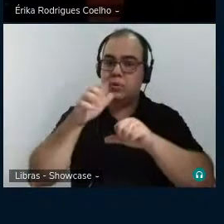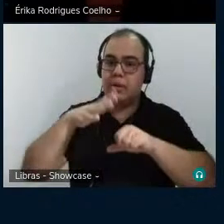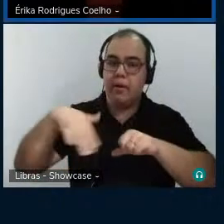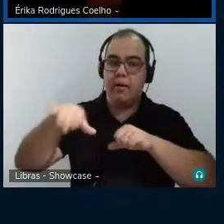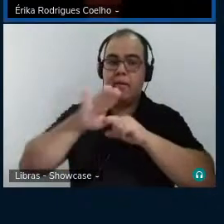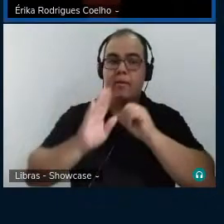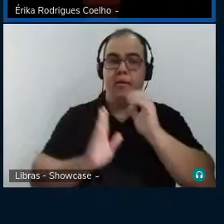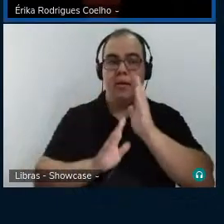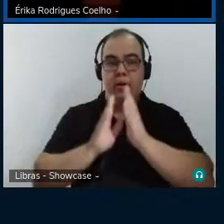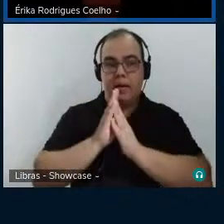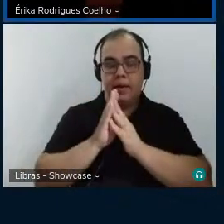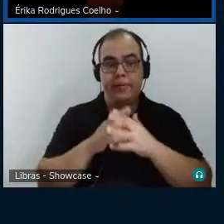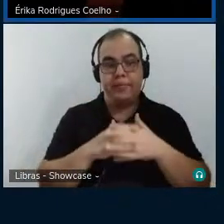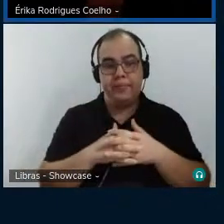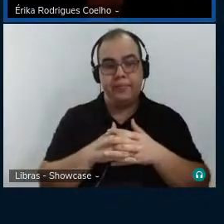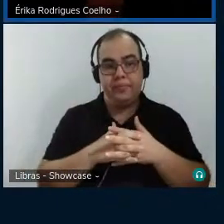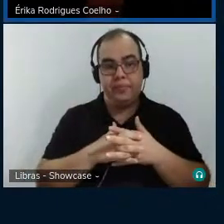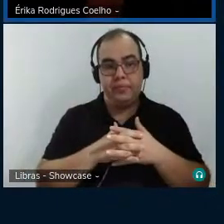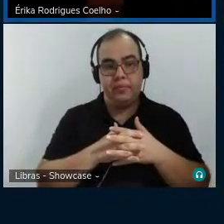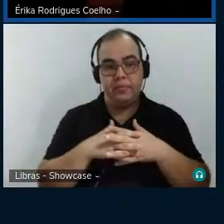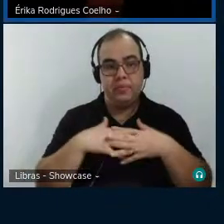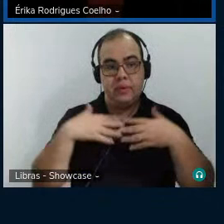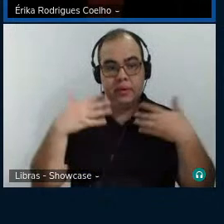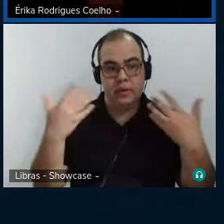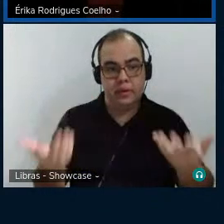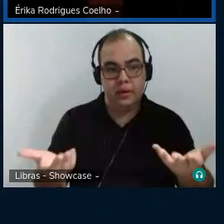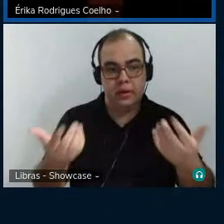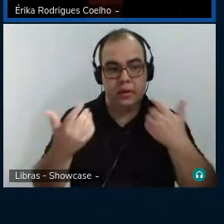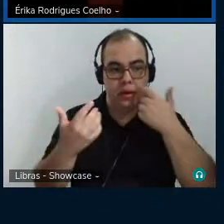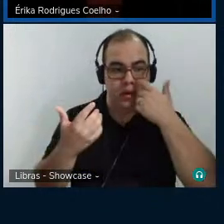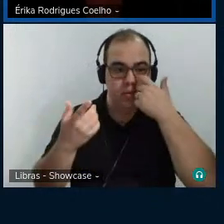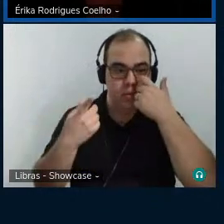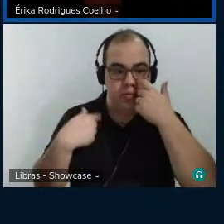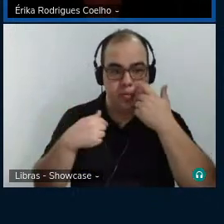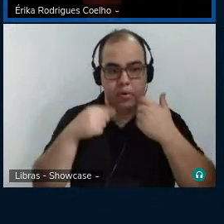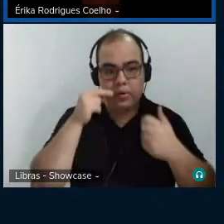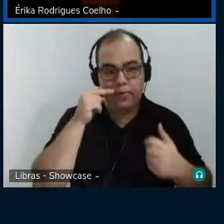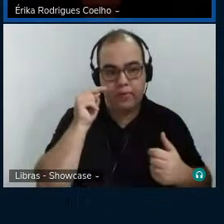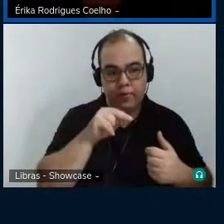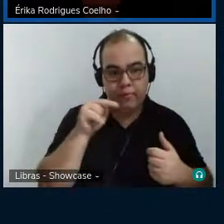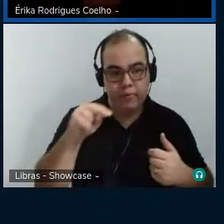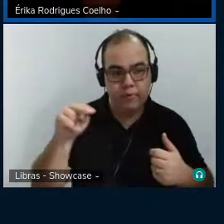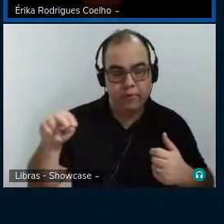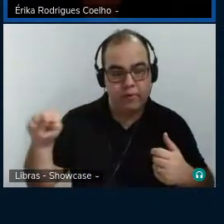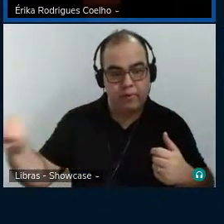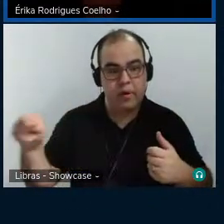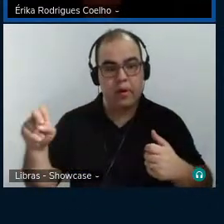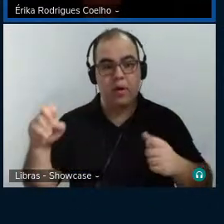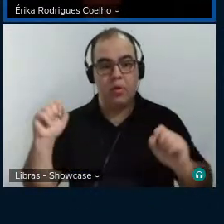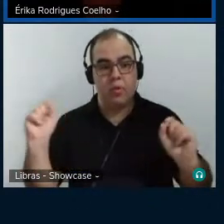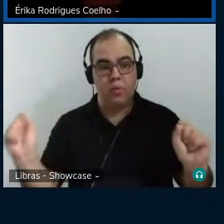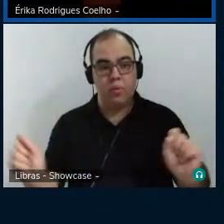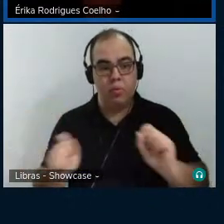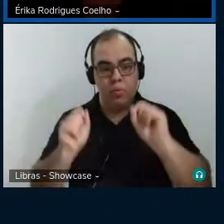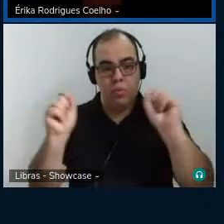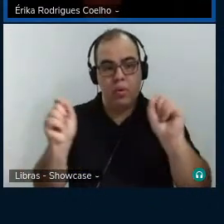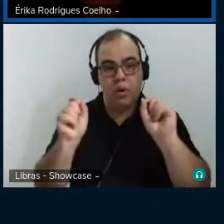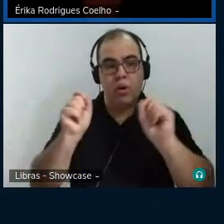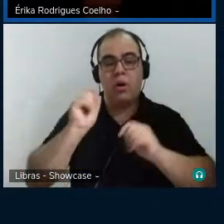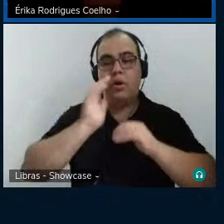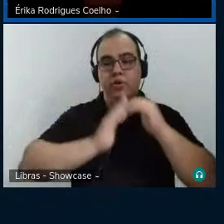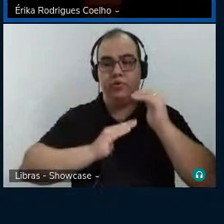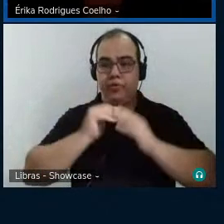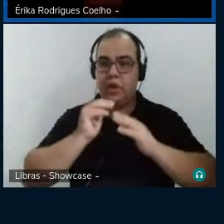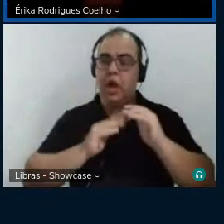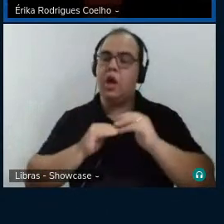Os objetivos são as manifestações culturais, apresentar elas como atividades de